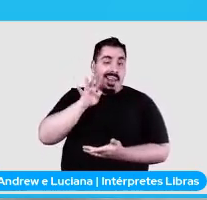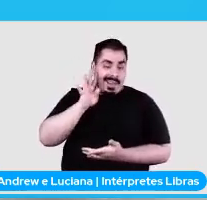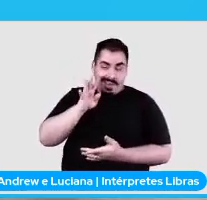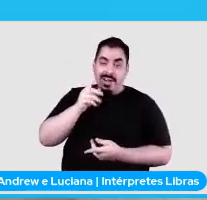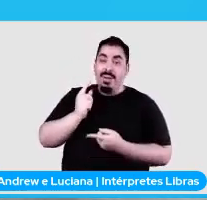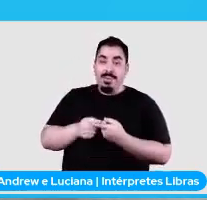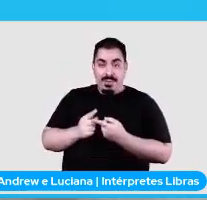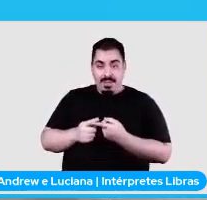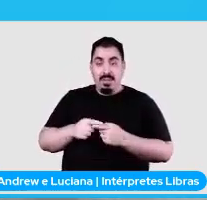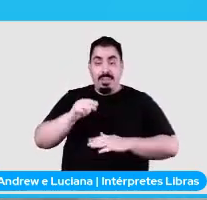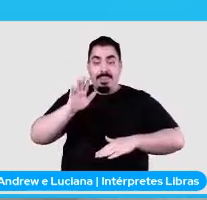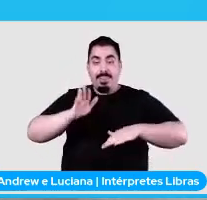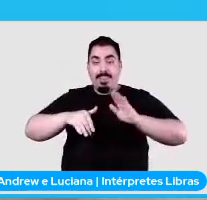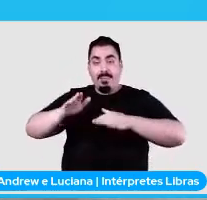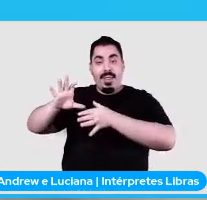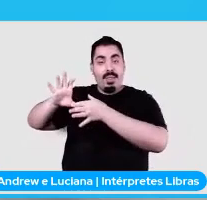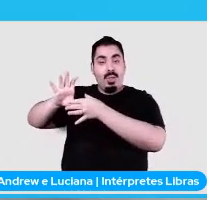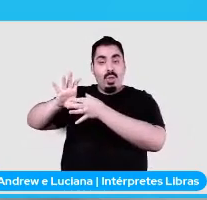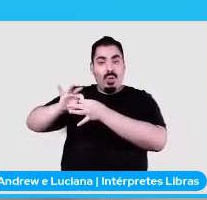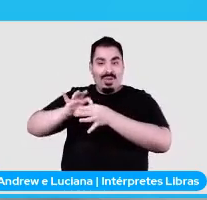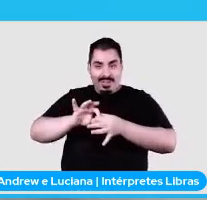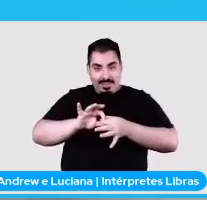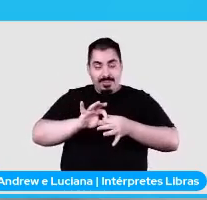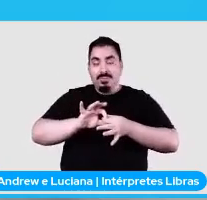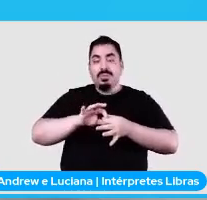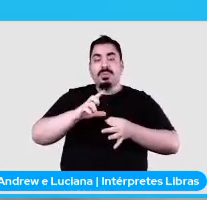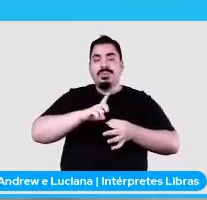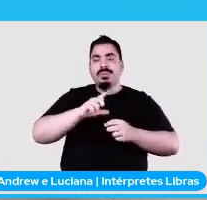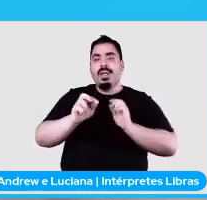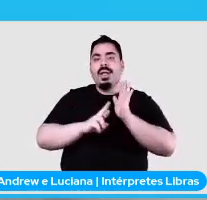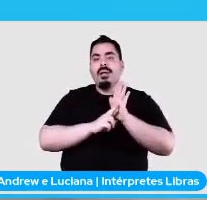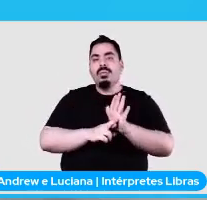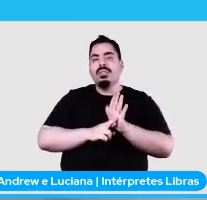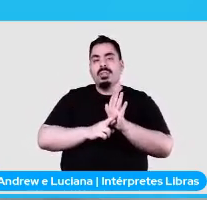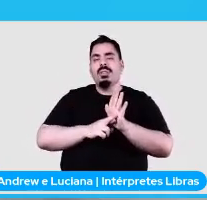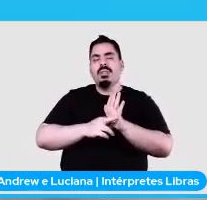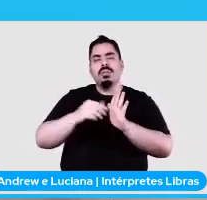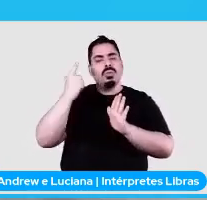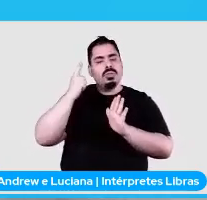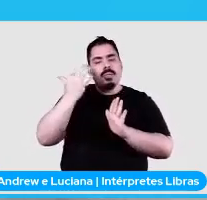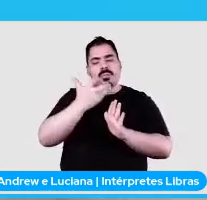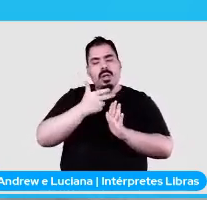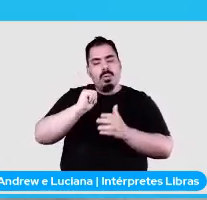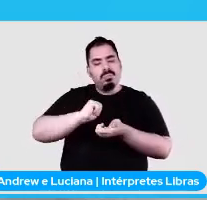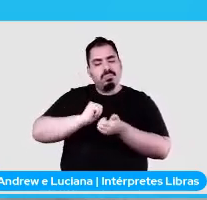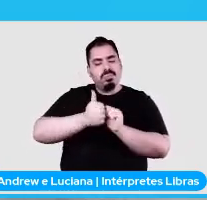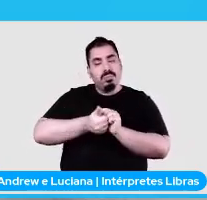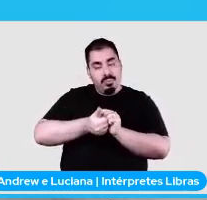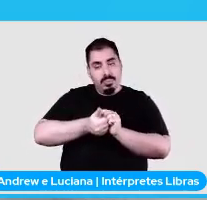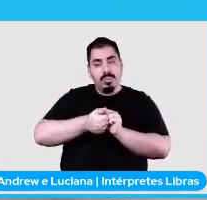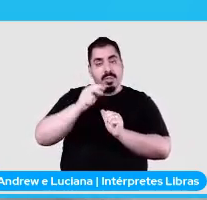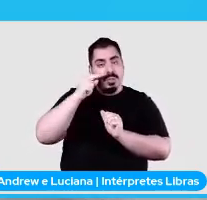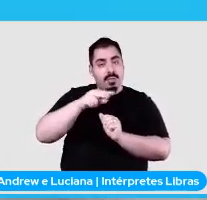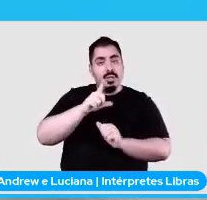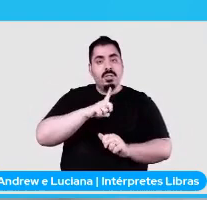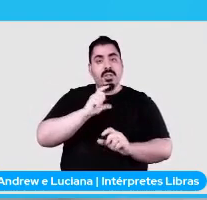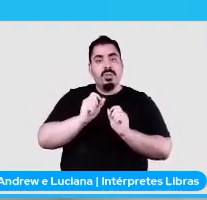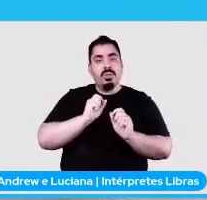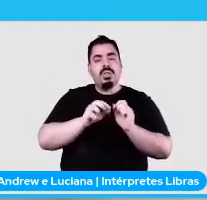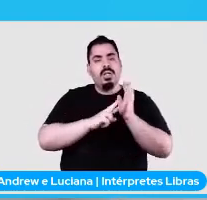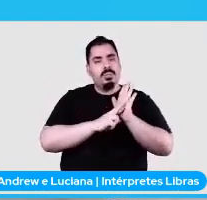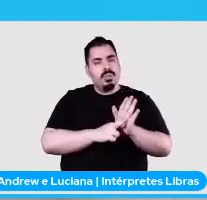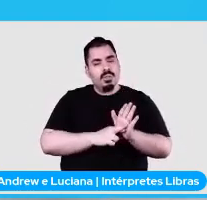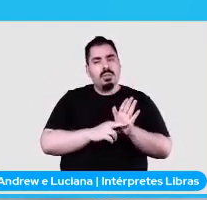contexto, você pode ter representações que melhor se adequam. gente vai ver aqui que tem representações que elas têm alguns